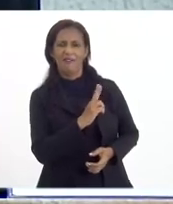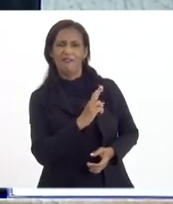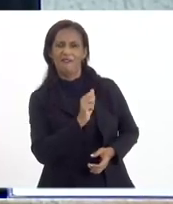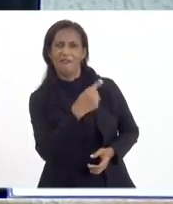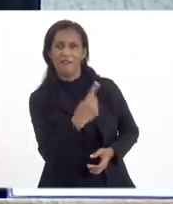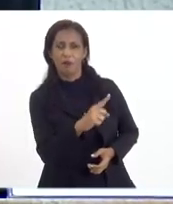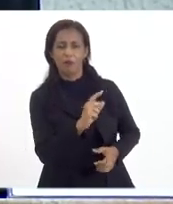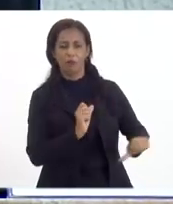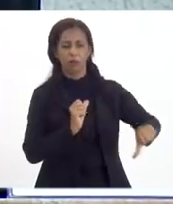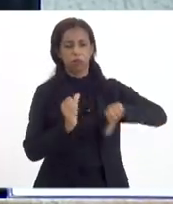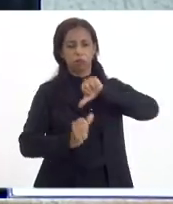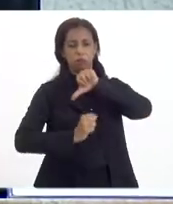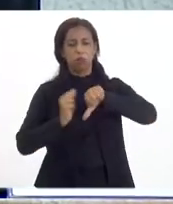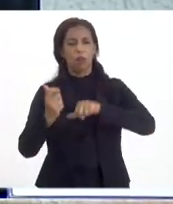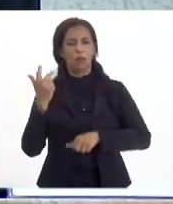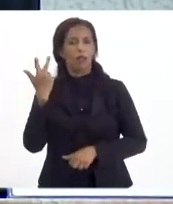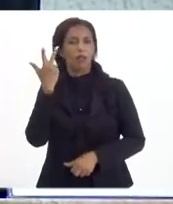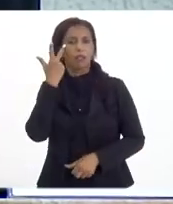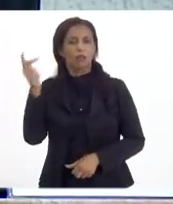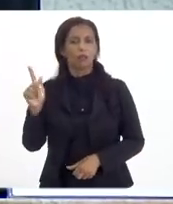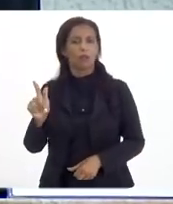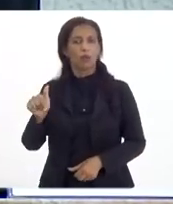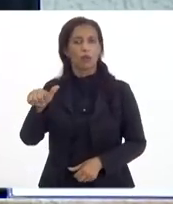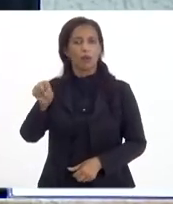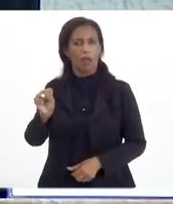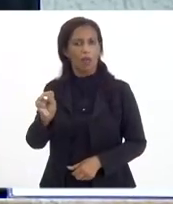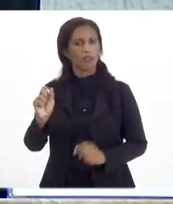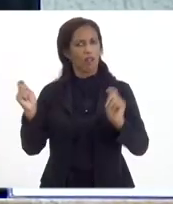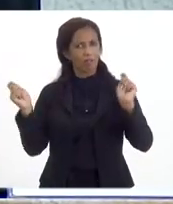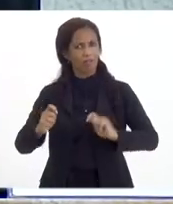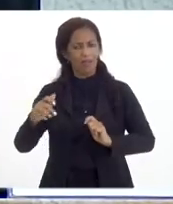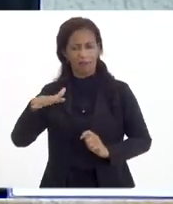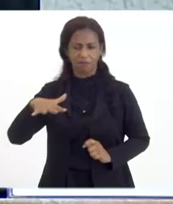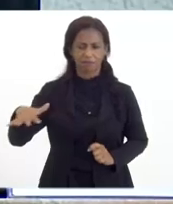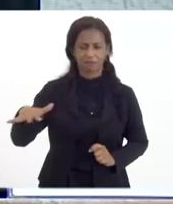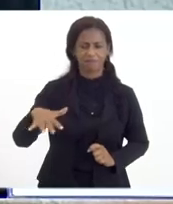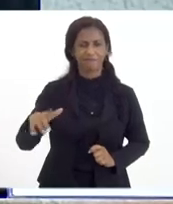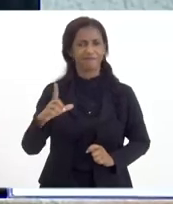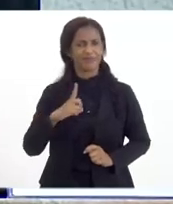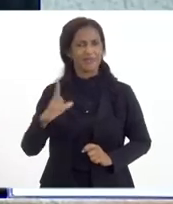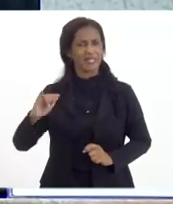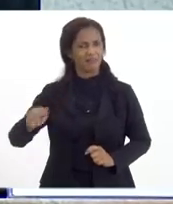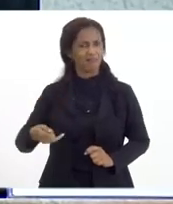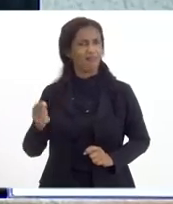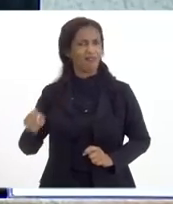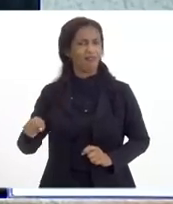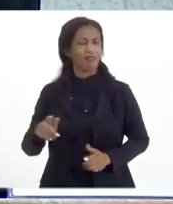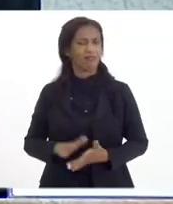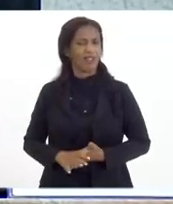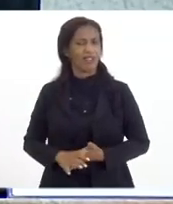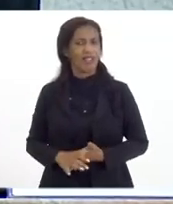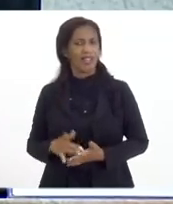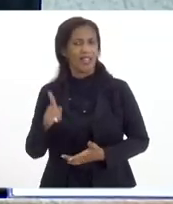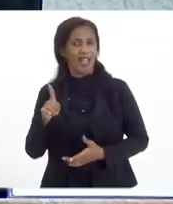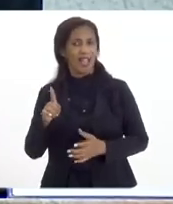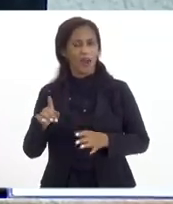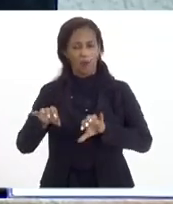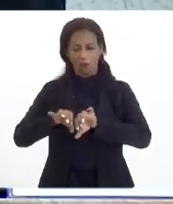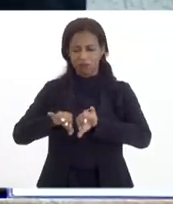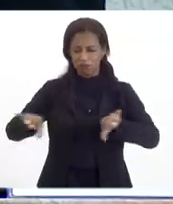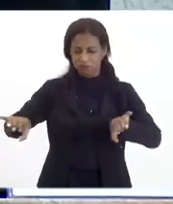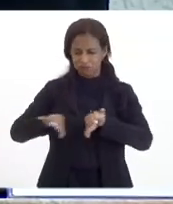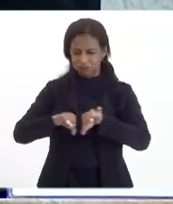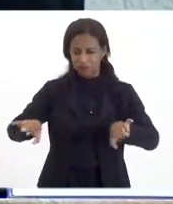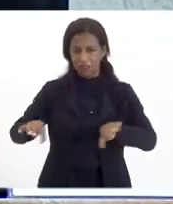a bacia aérea tem capacidade em relação a uma planta de fertilizantes, porque